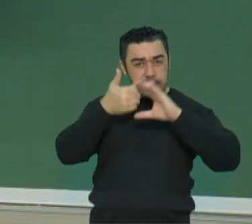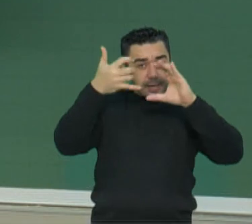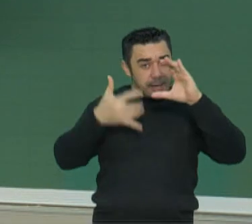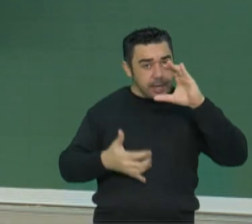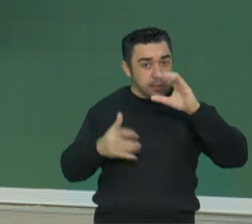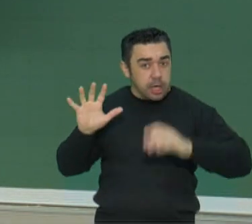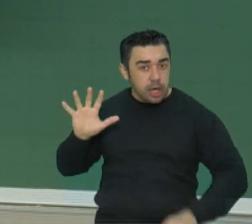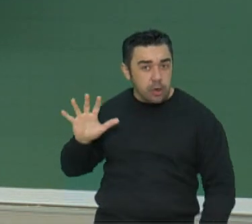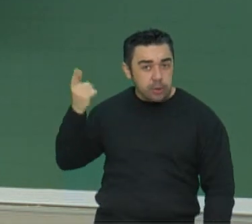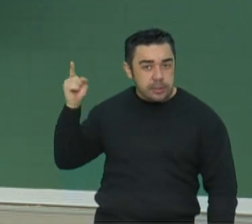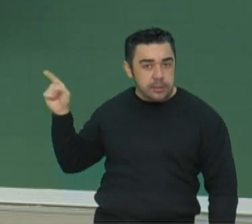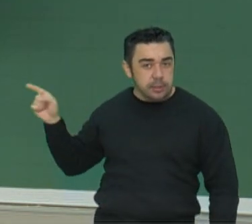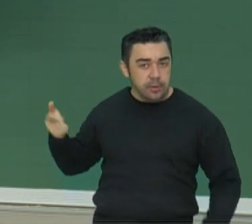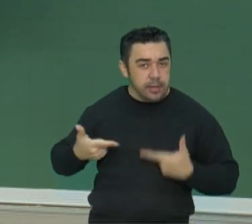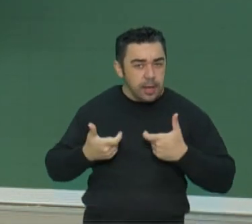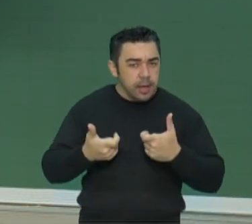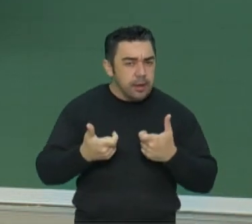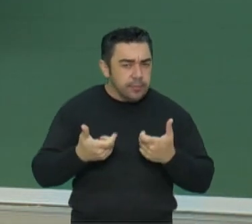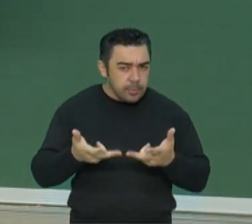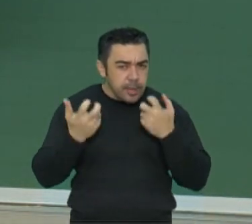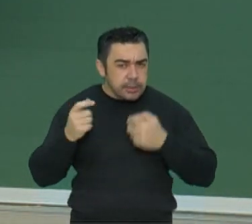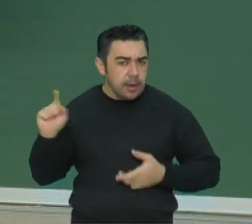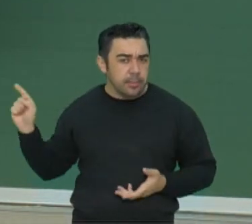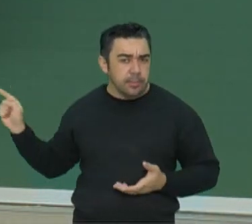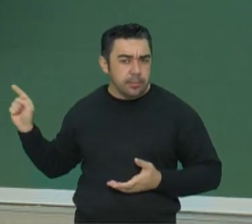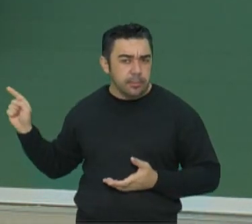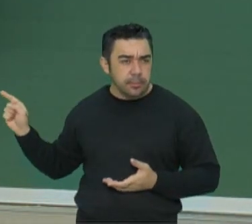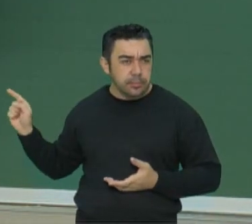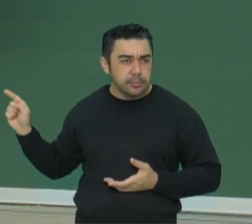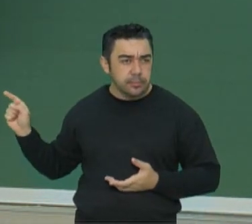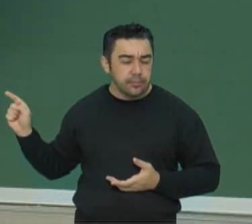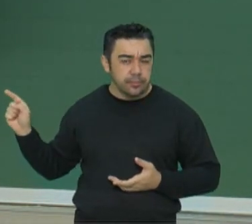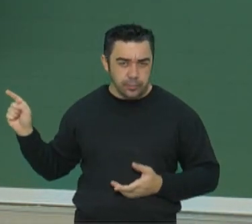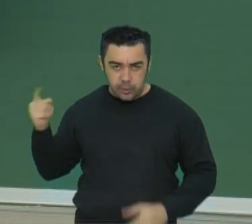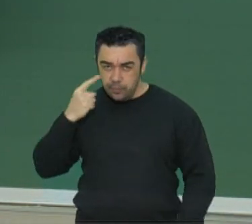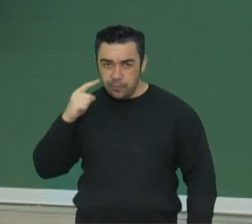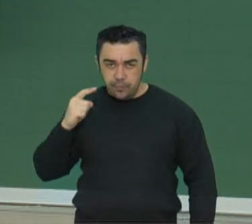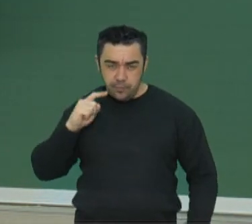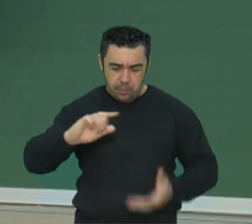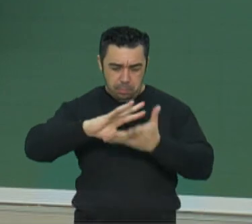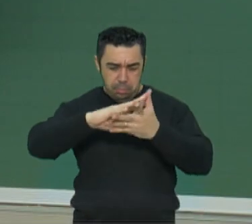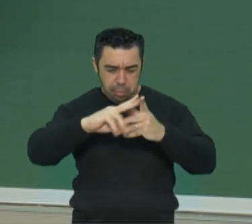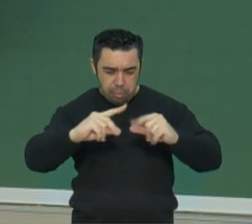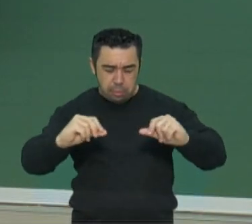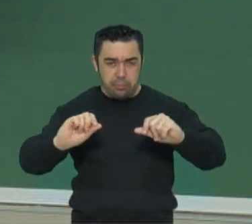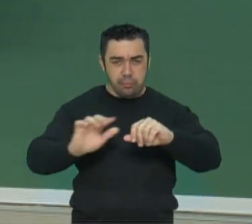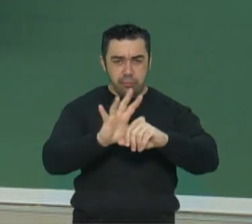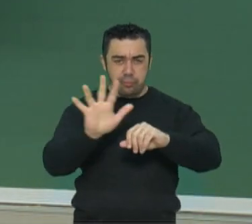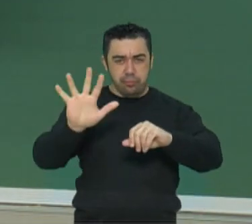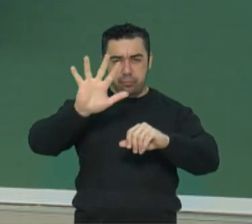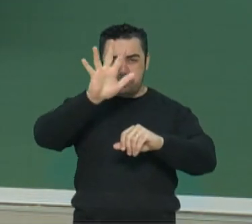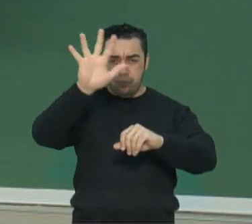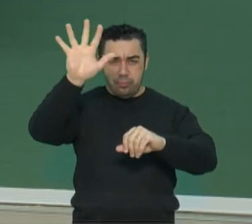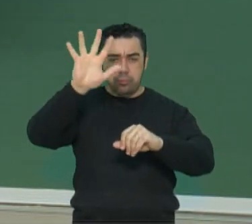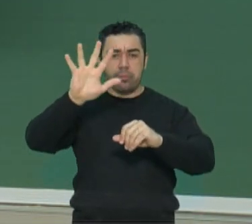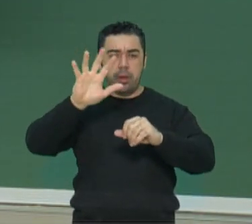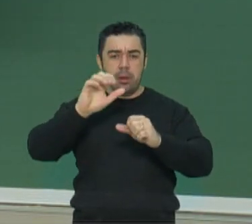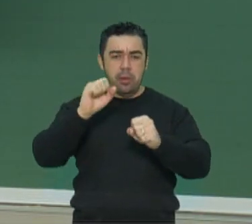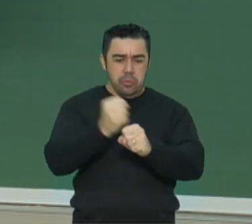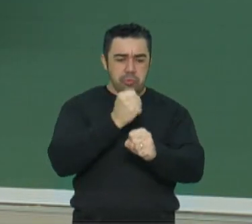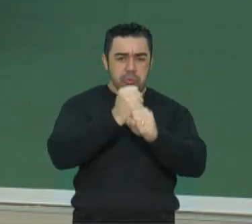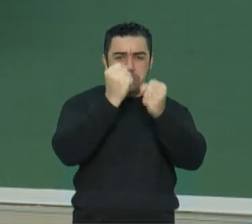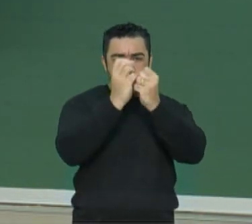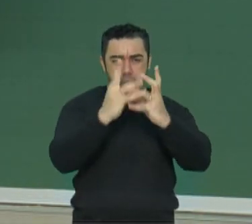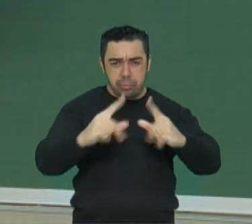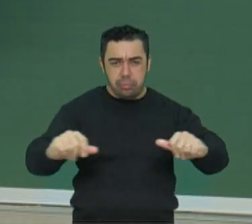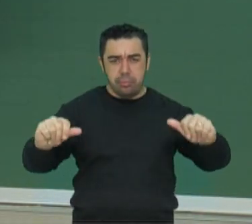evento ocorrido em uma guerra? Então, você percebe fumaça saindo de alguns escombros, os escombros todos